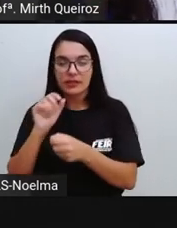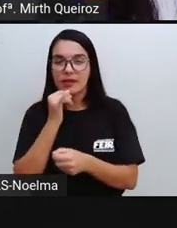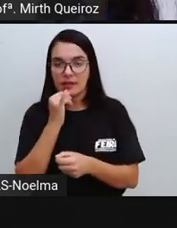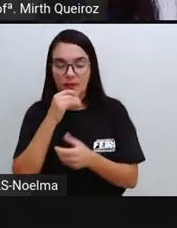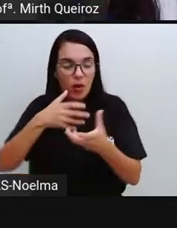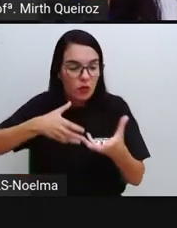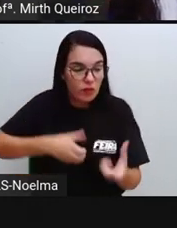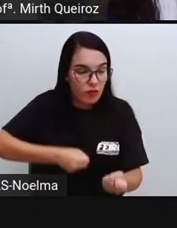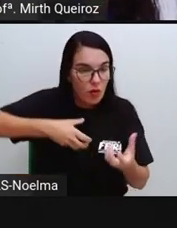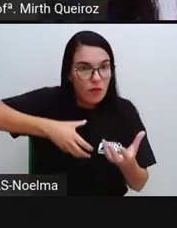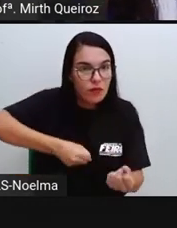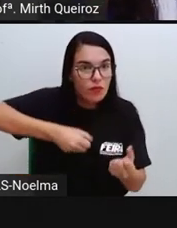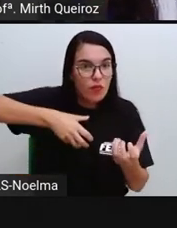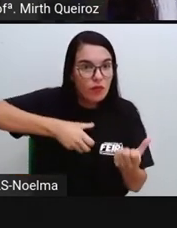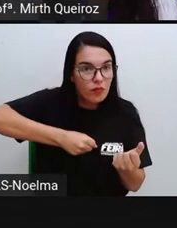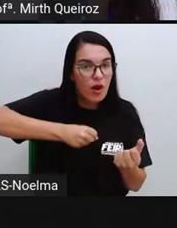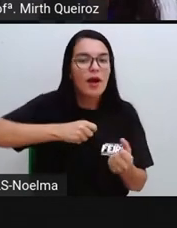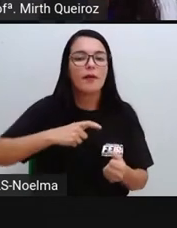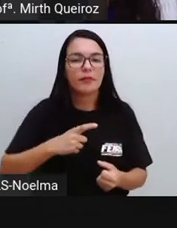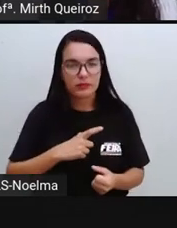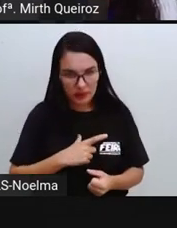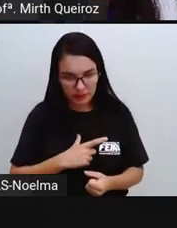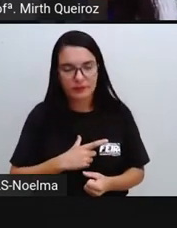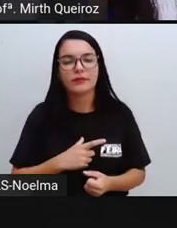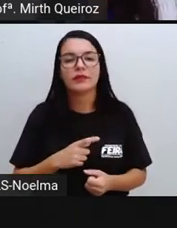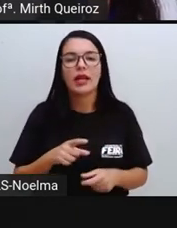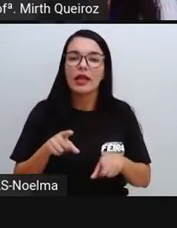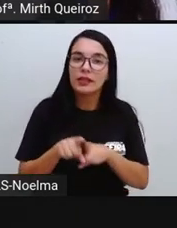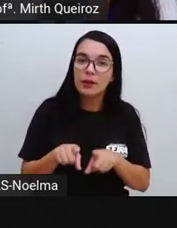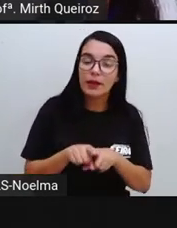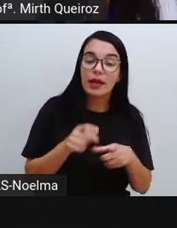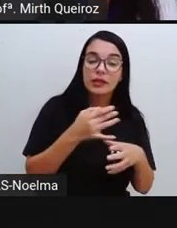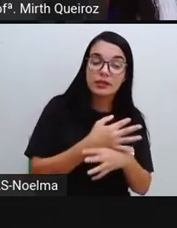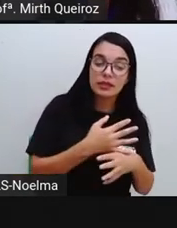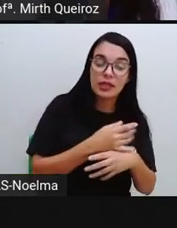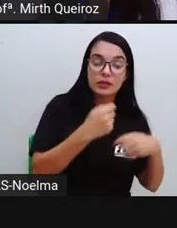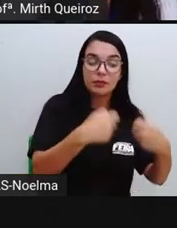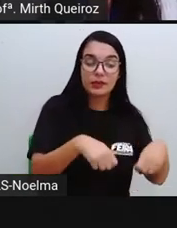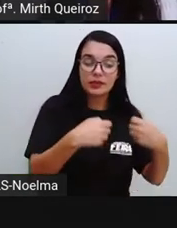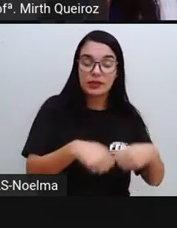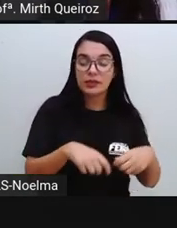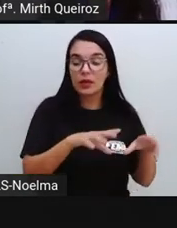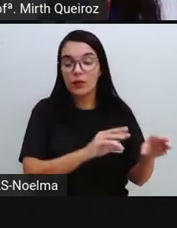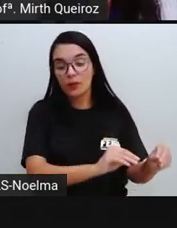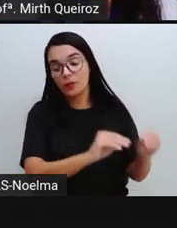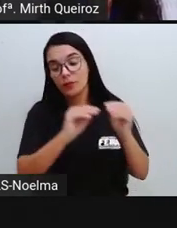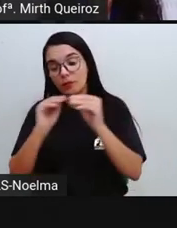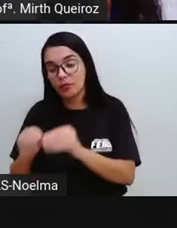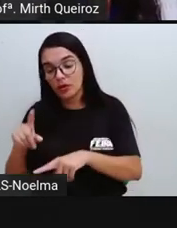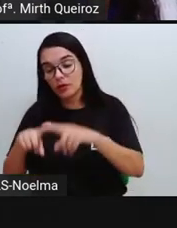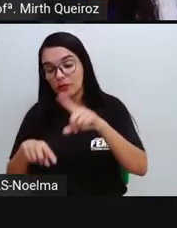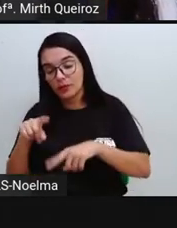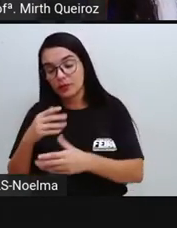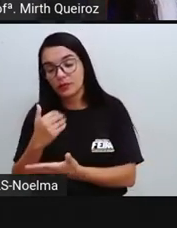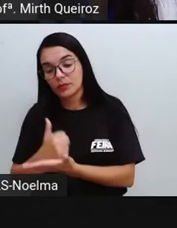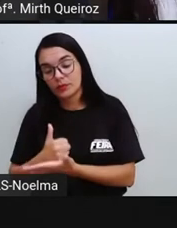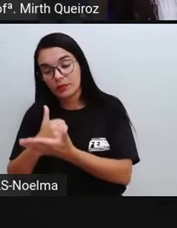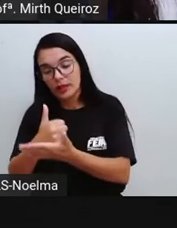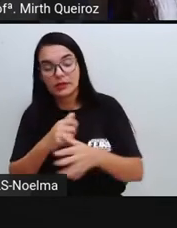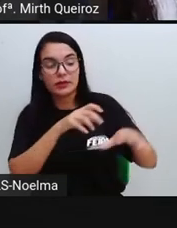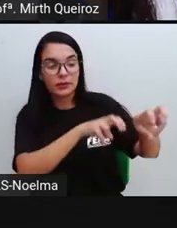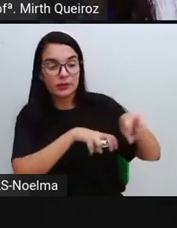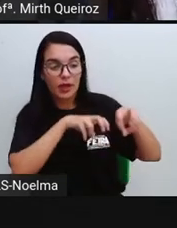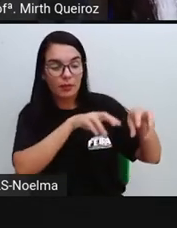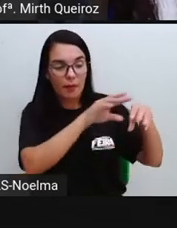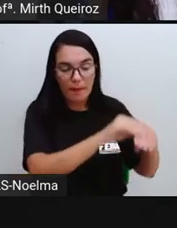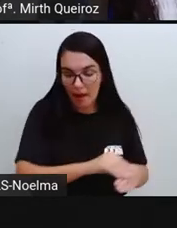industrializados, o campo precisa muitas vezes. Assim como a cidade também precisa da matéria-prima do campo para poder se